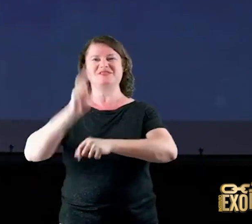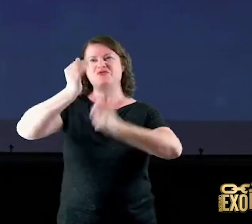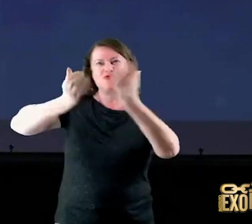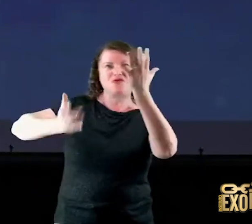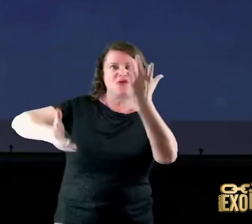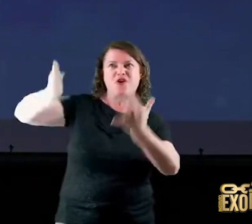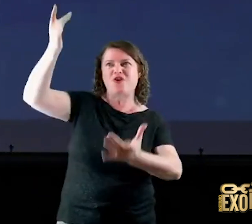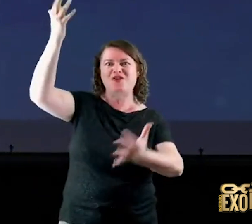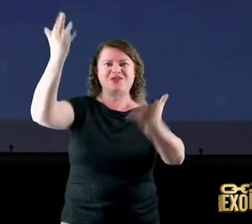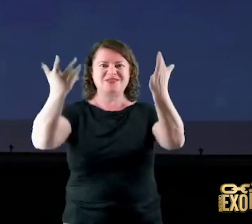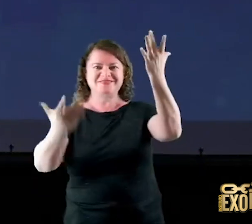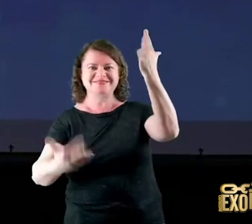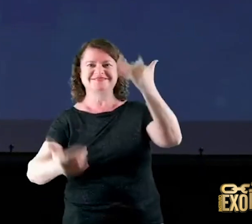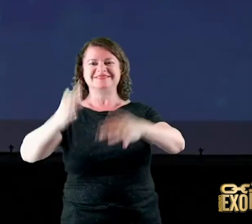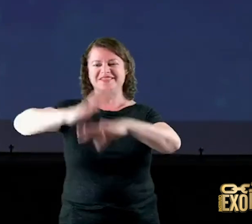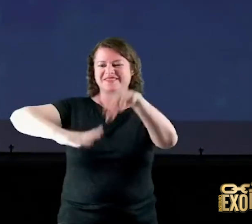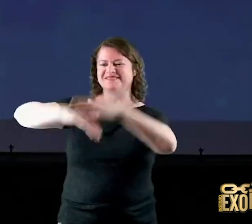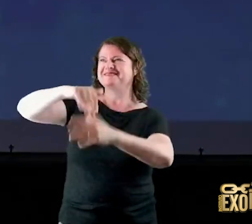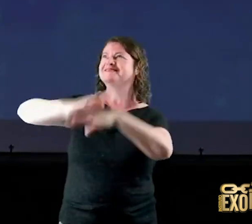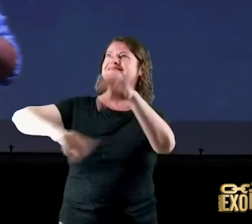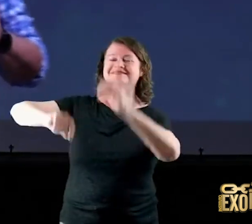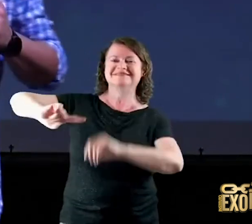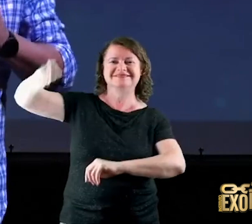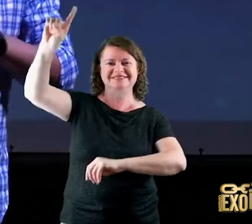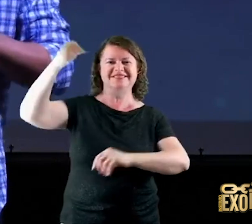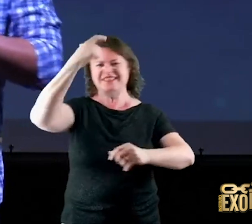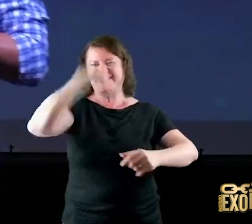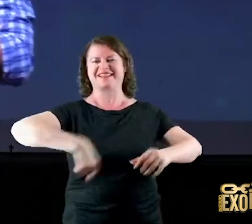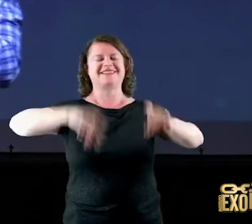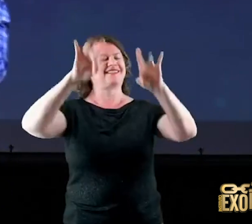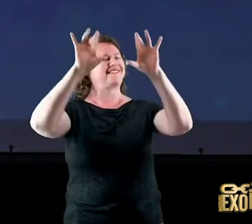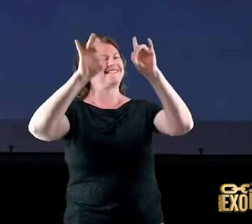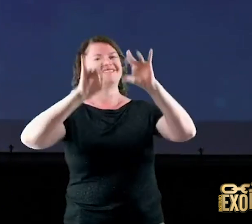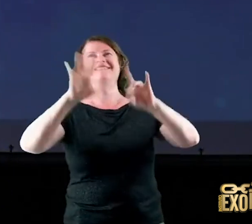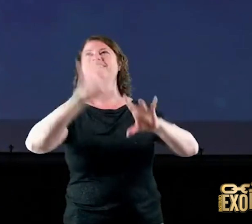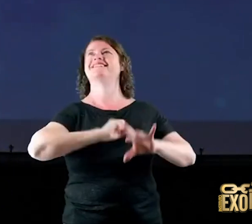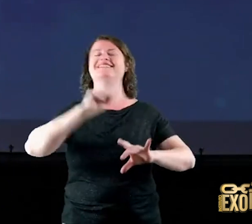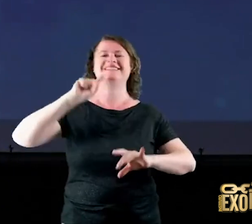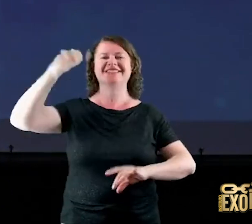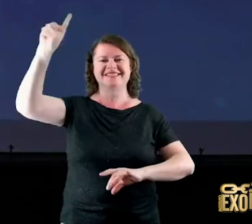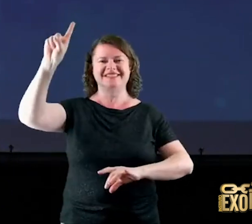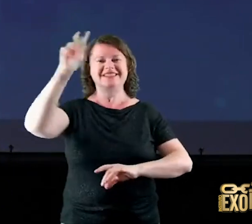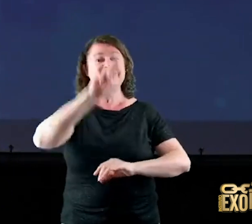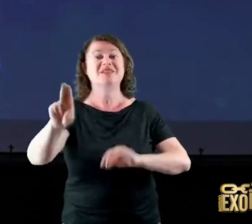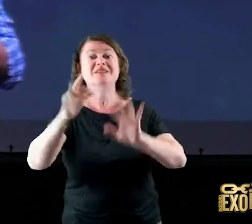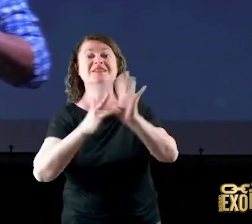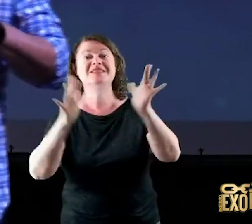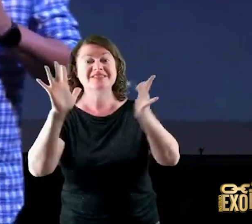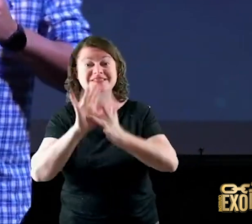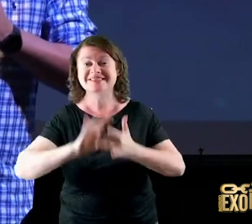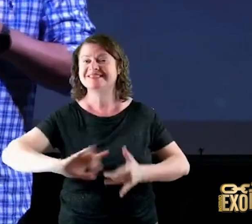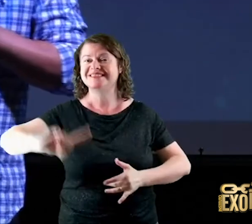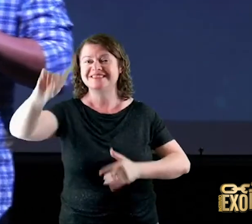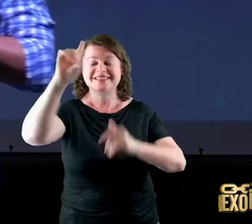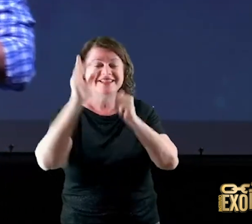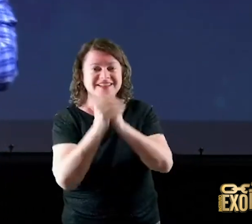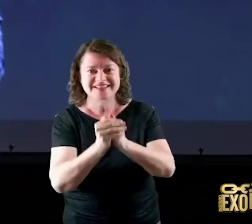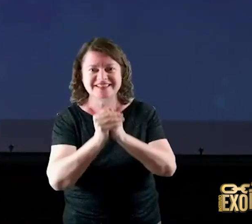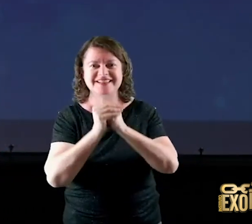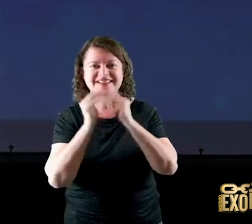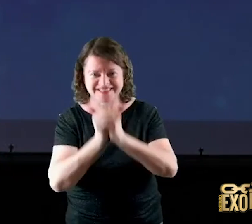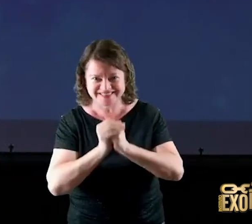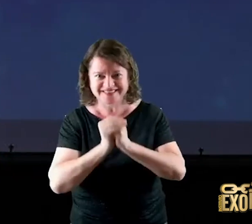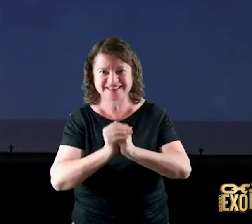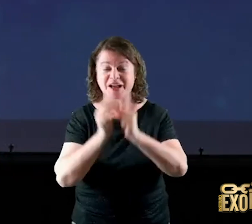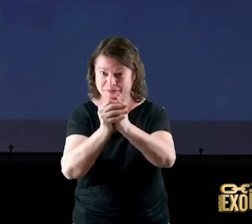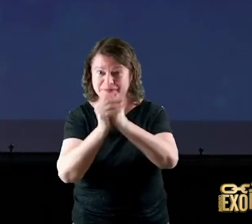e eu sou como a menina dos teus olhos em nome de Jesus Deus amém amém